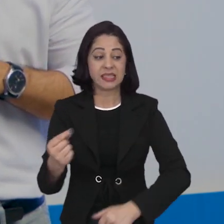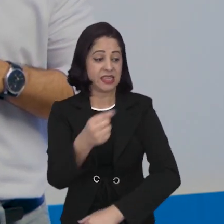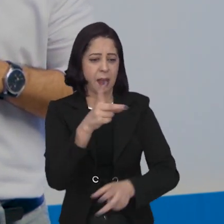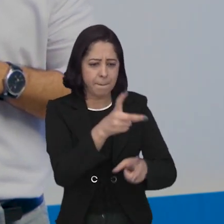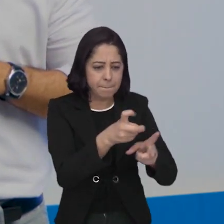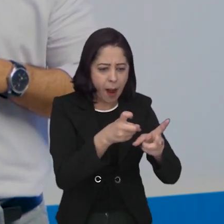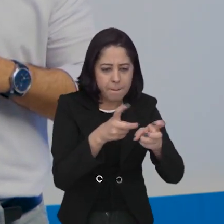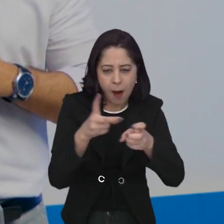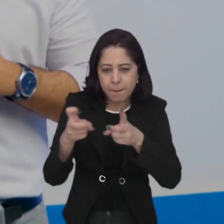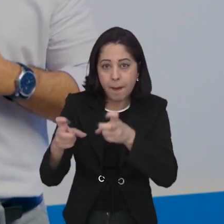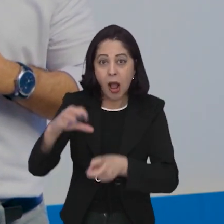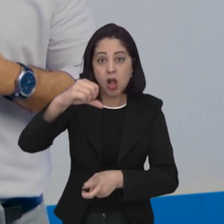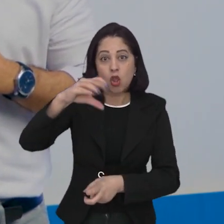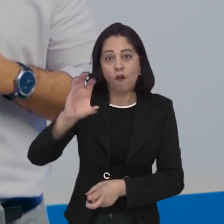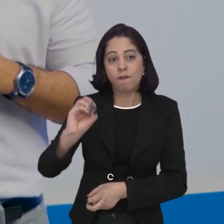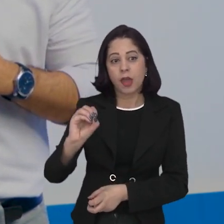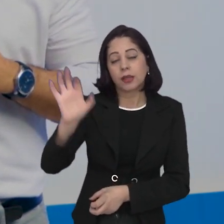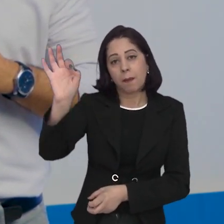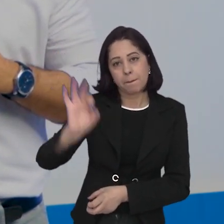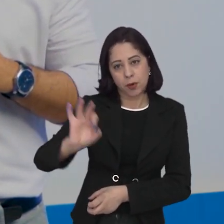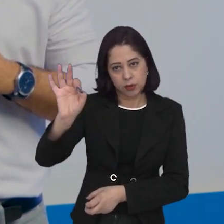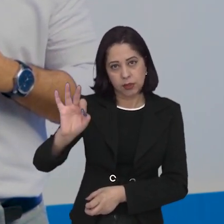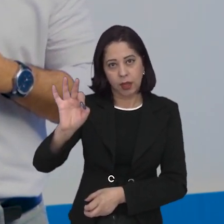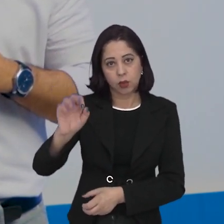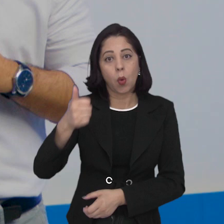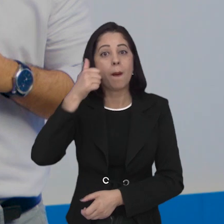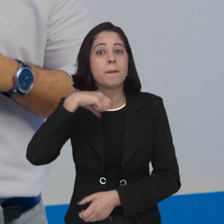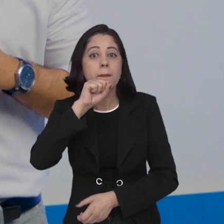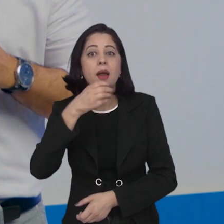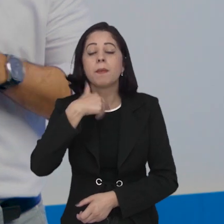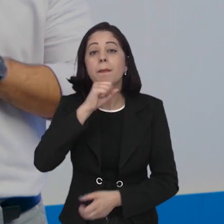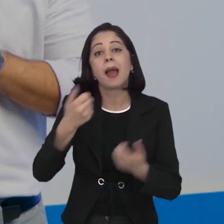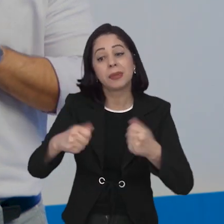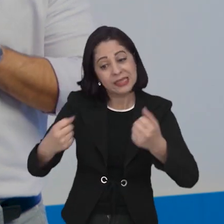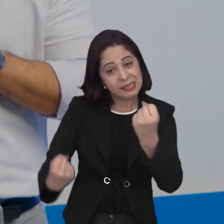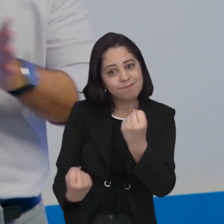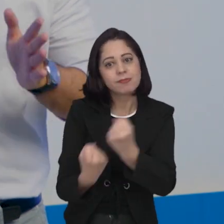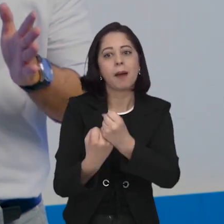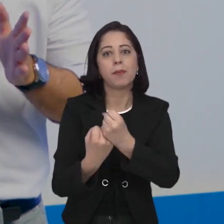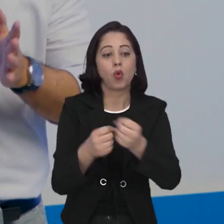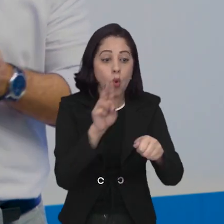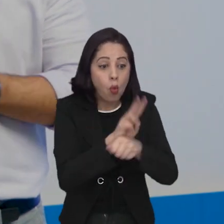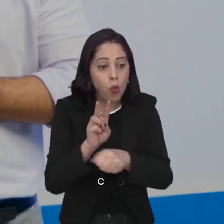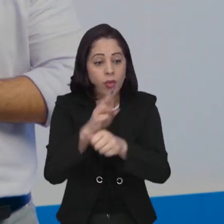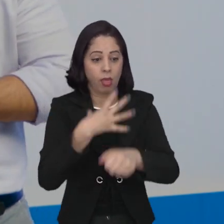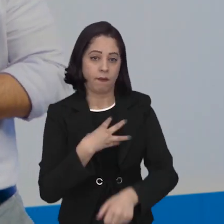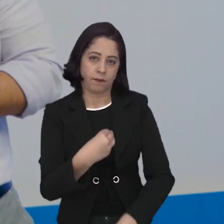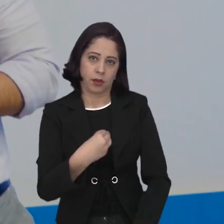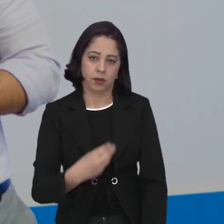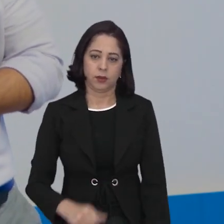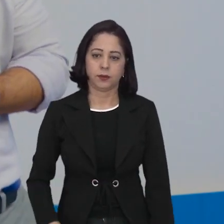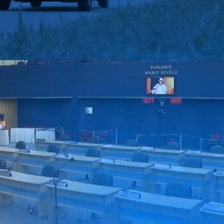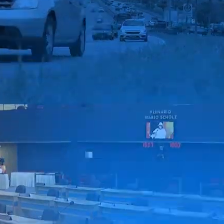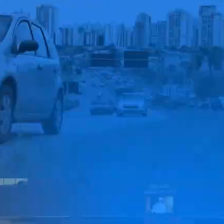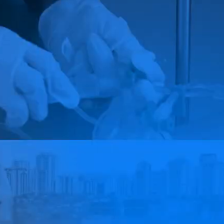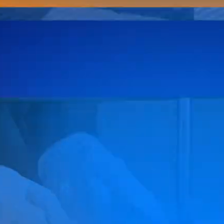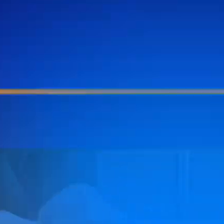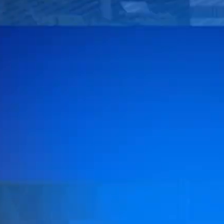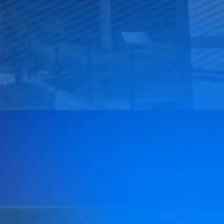do público-alvo. Então, a gente precisa do apoio, viu, de todos os pais. Essa vacina é essencial para a proteção dos pequenos.